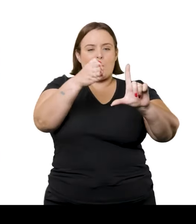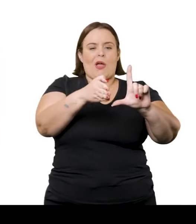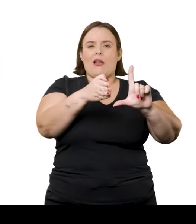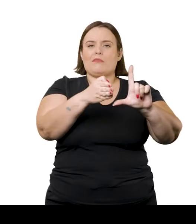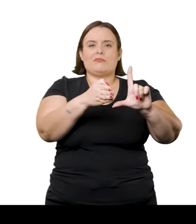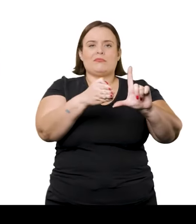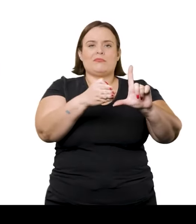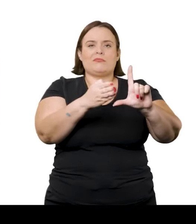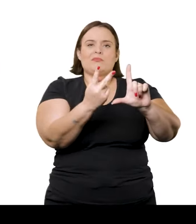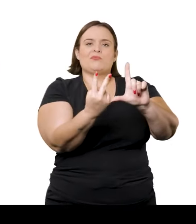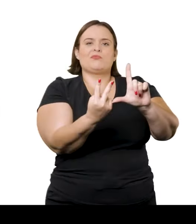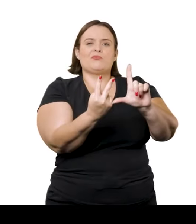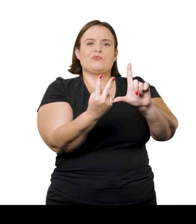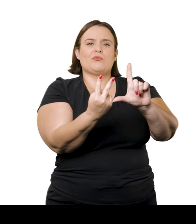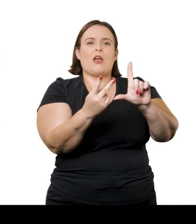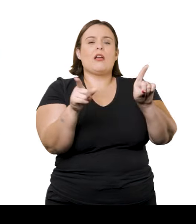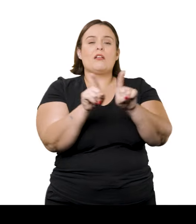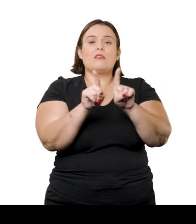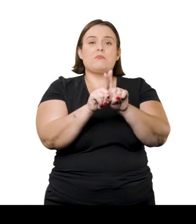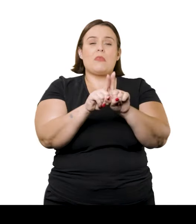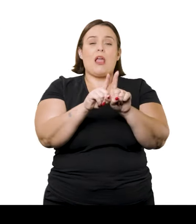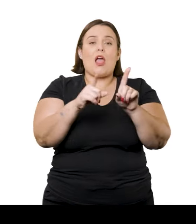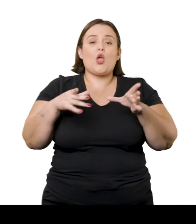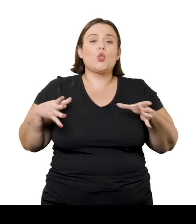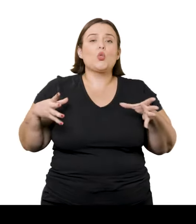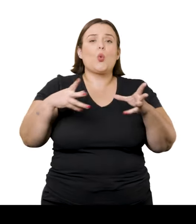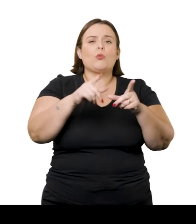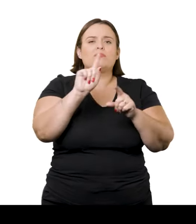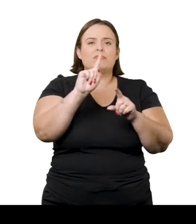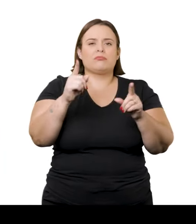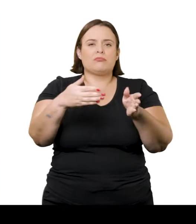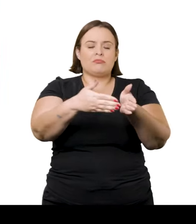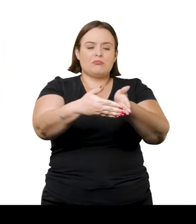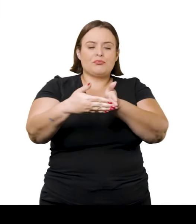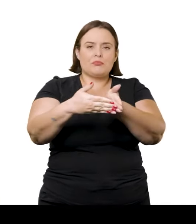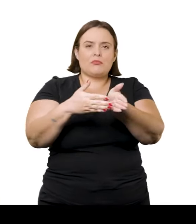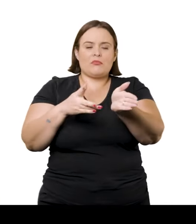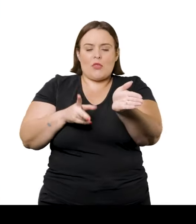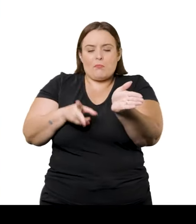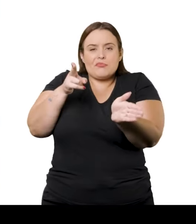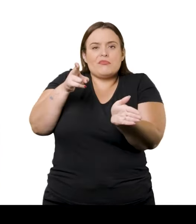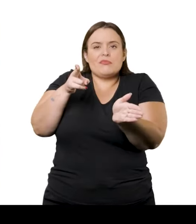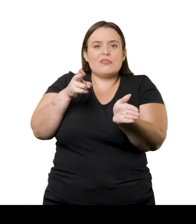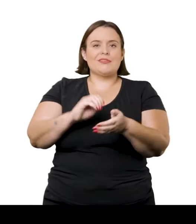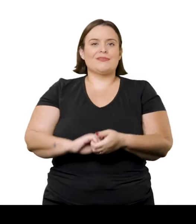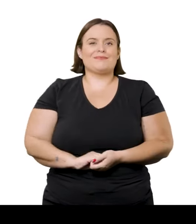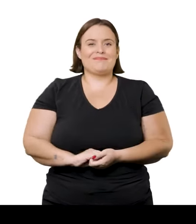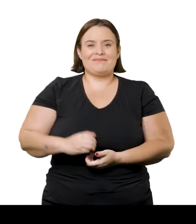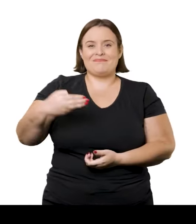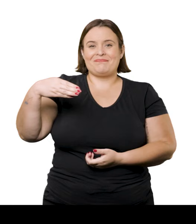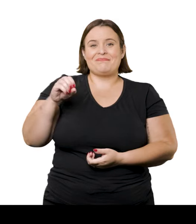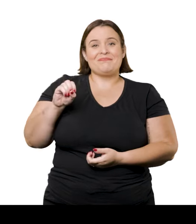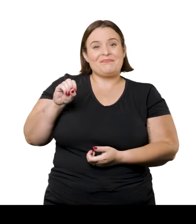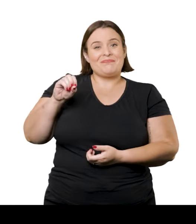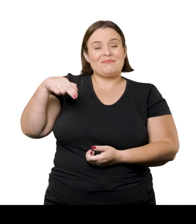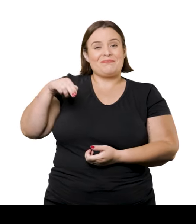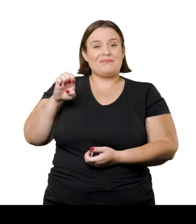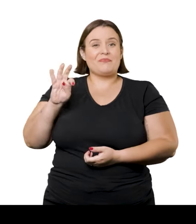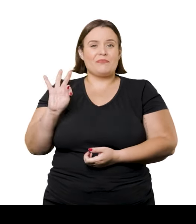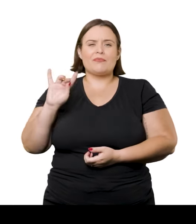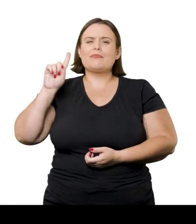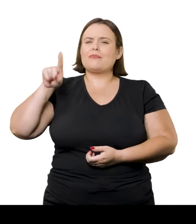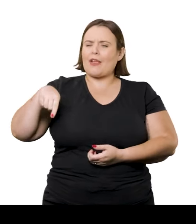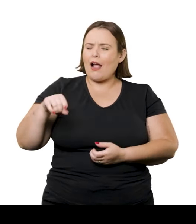imagem, nem mesmo aparecem por inteiro. A ponta direita da canoa está cortada abruptamente. Monet é, sem dúvida, um dos